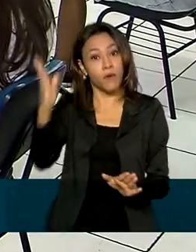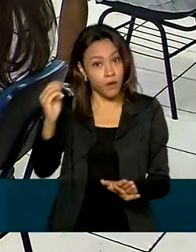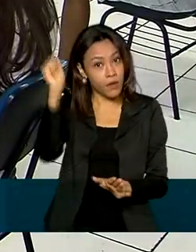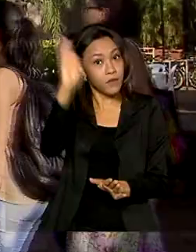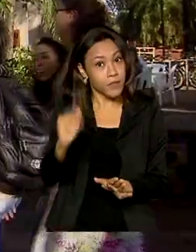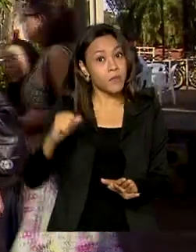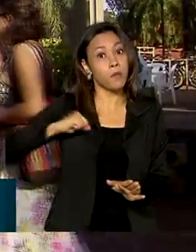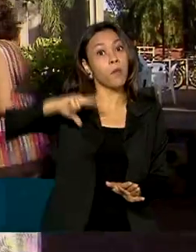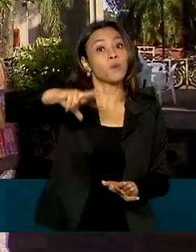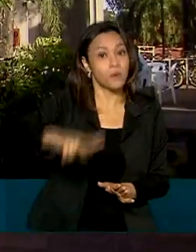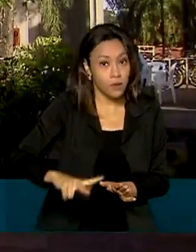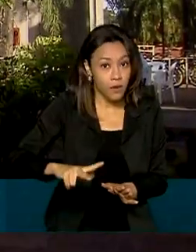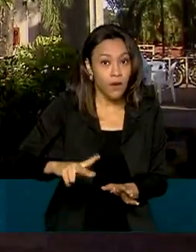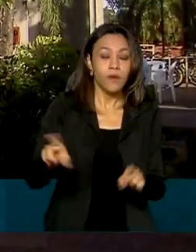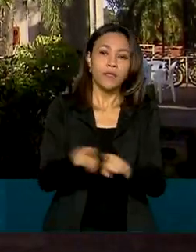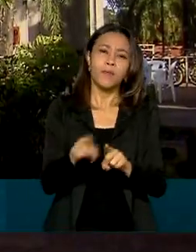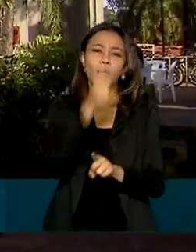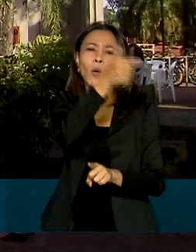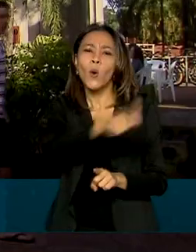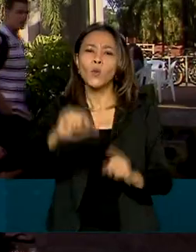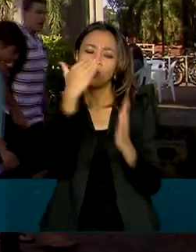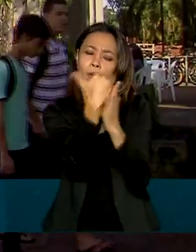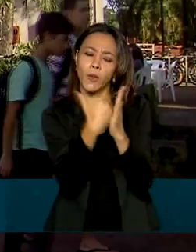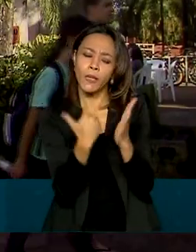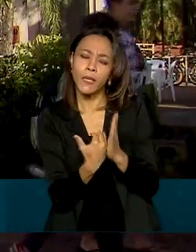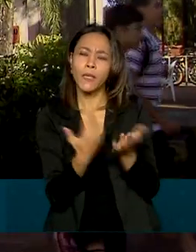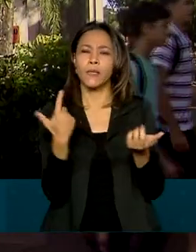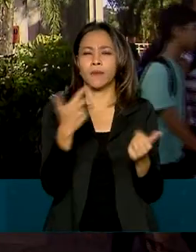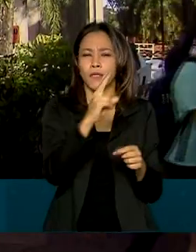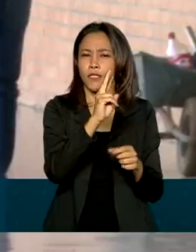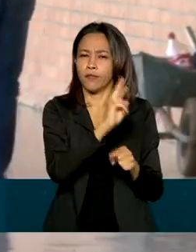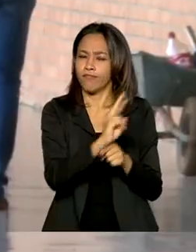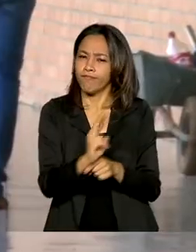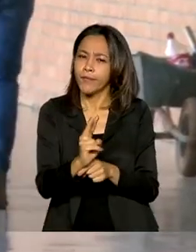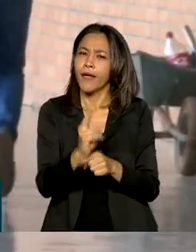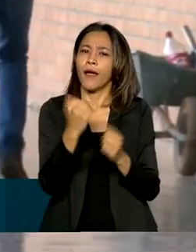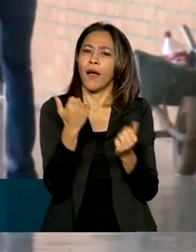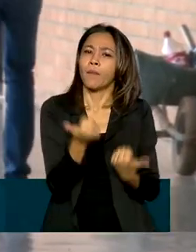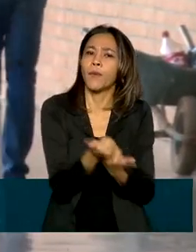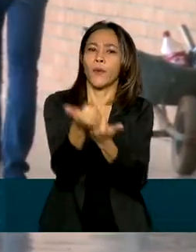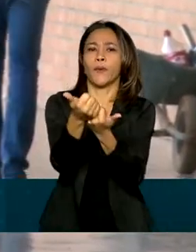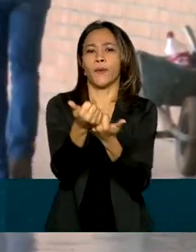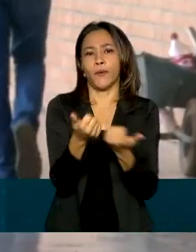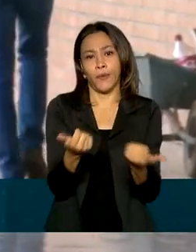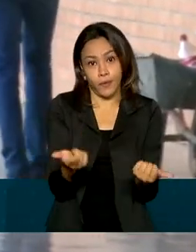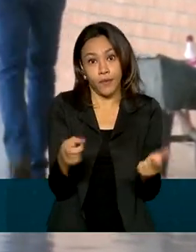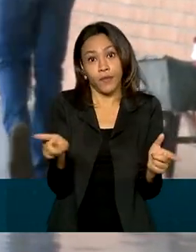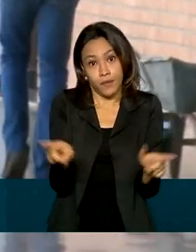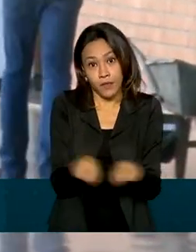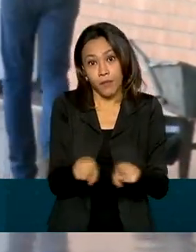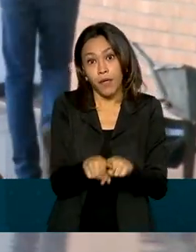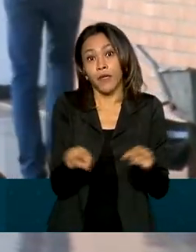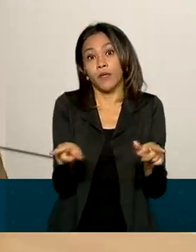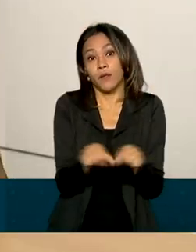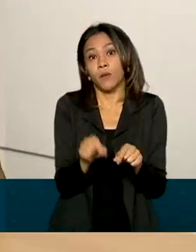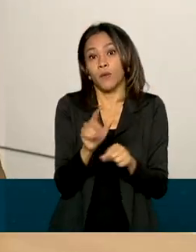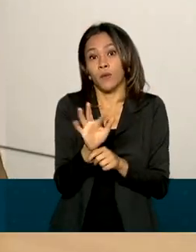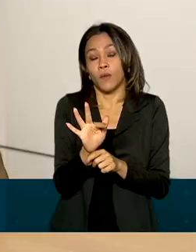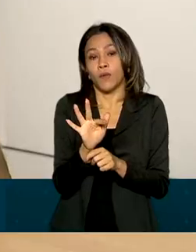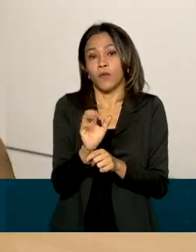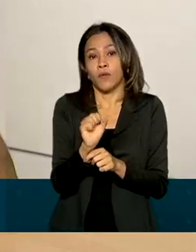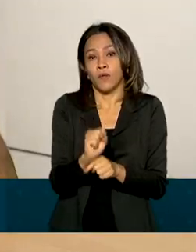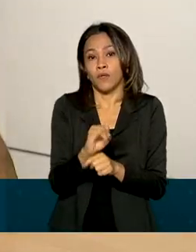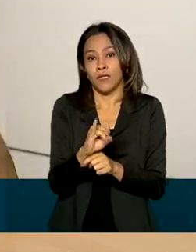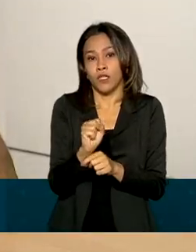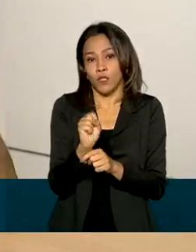de Portugal, além de programas de financiamento e apoio ao estudante, como o Sistema de Seleção Unificada, SISU, no